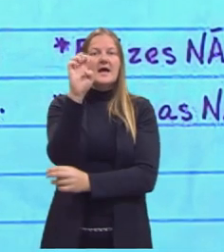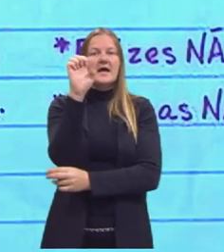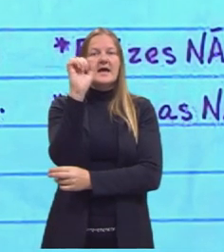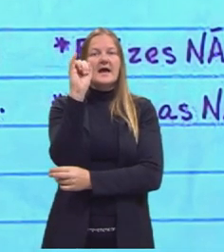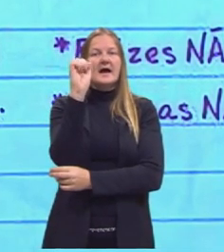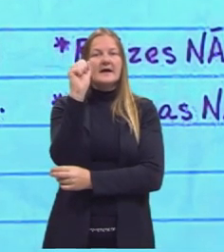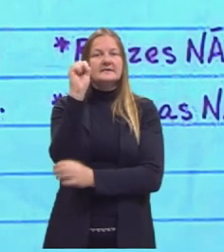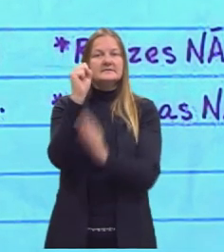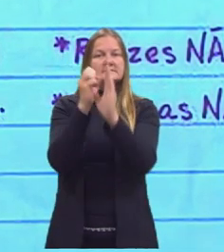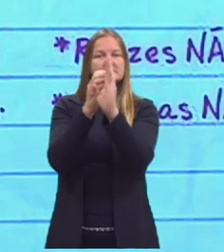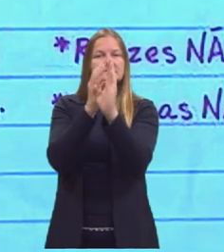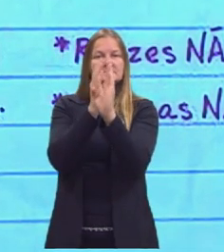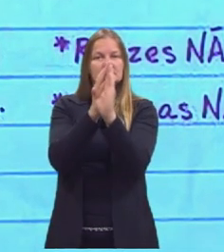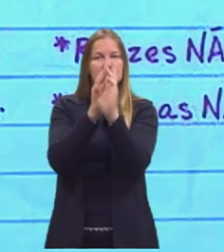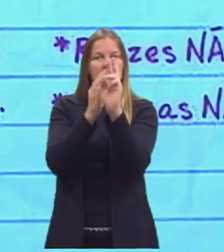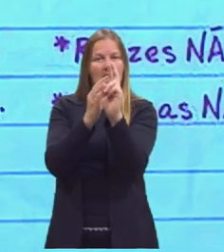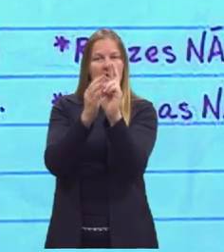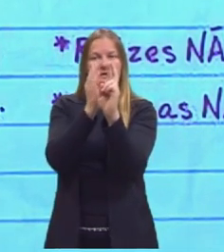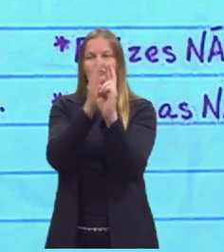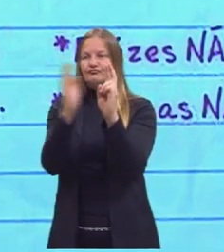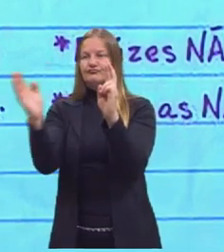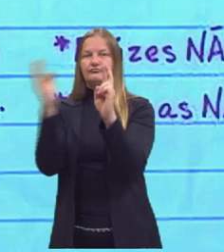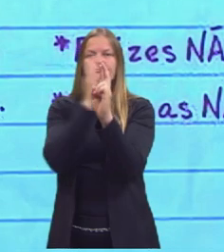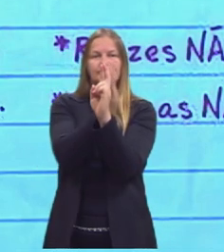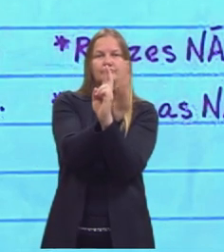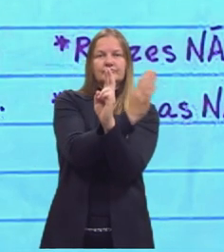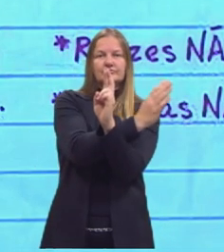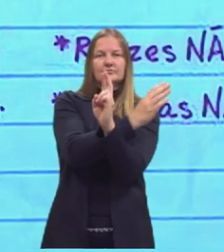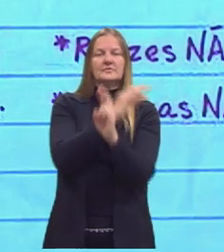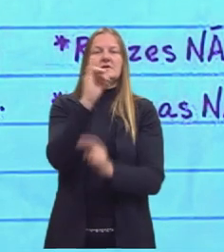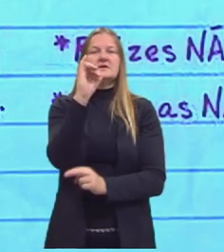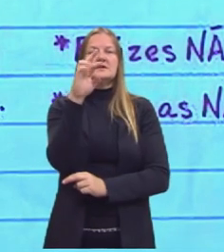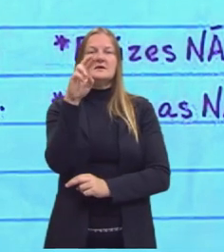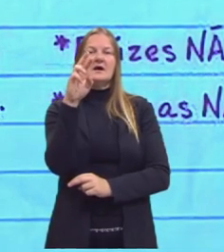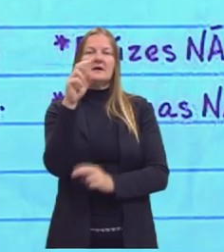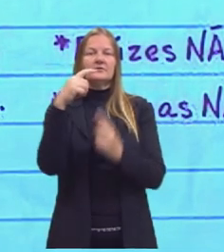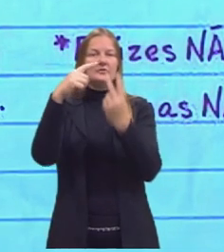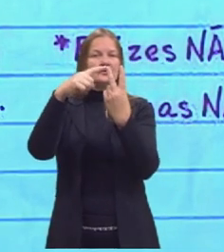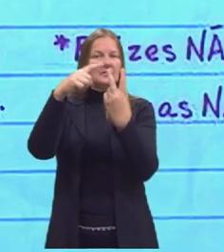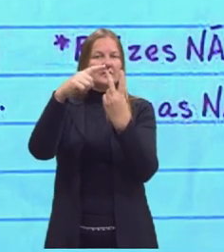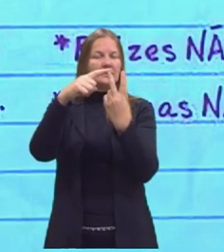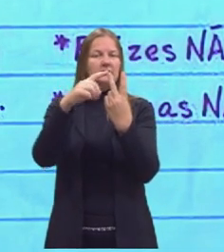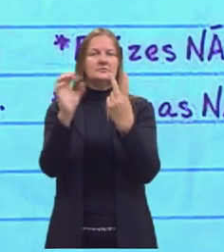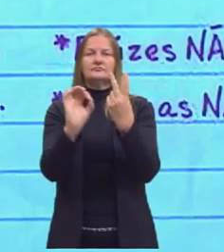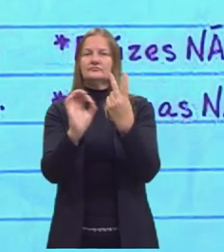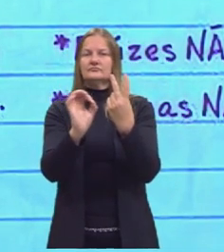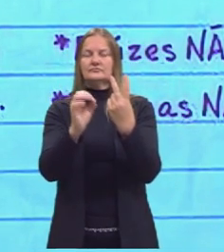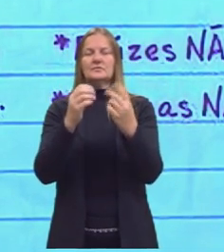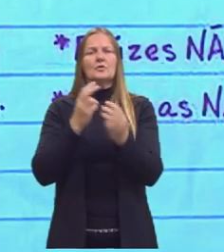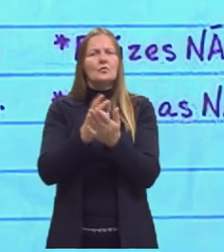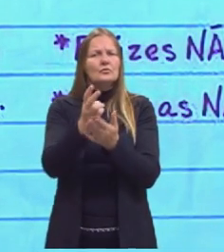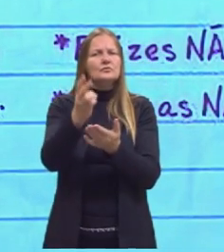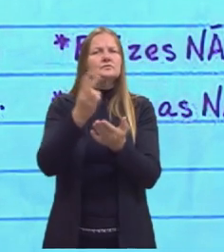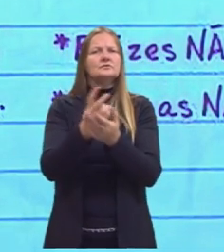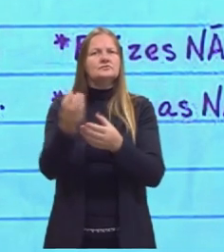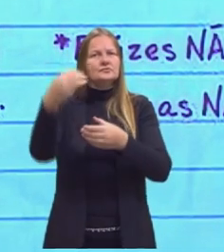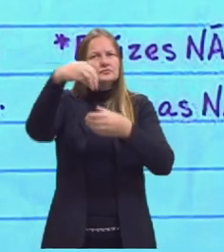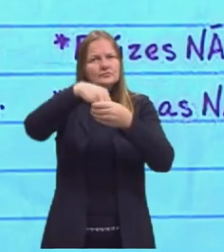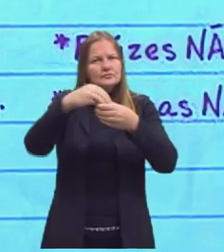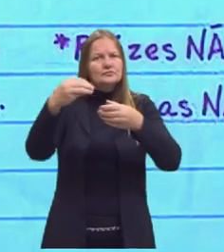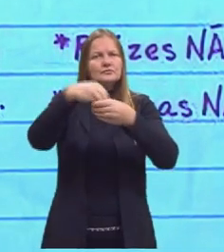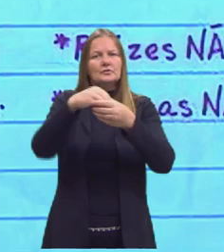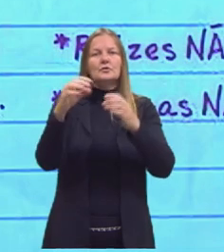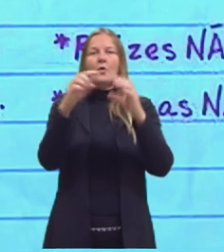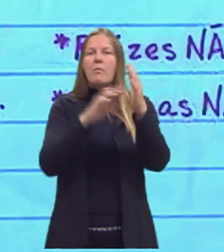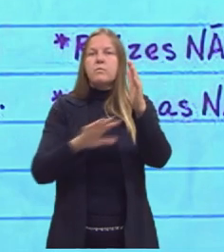Aqui nos reais, nós temos também os valores irracionais, as raízes não inteiras, as constantes, mas tudo